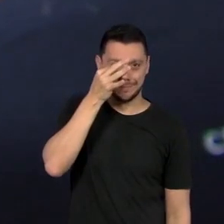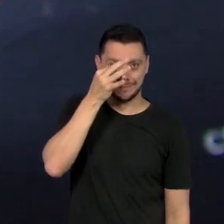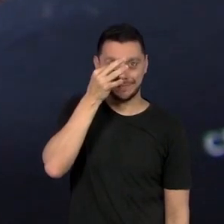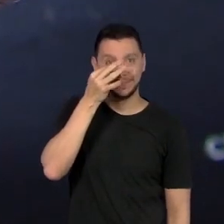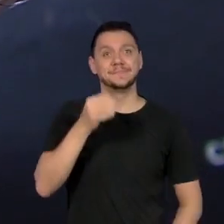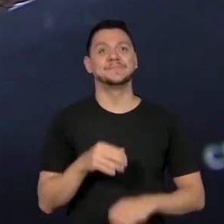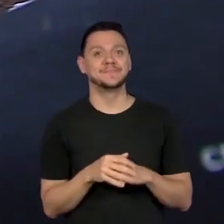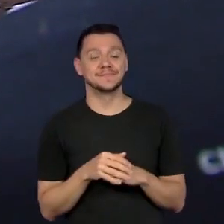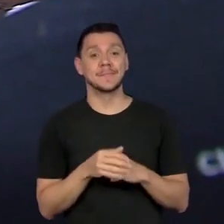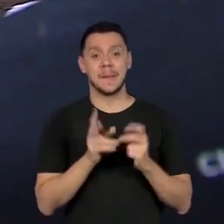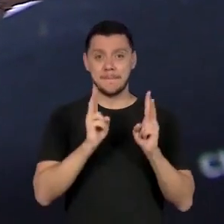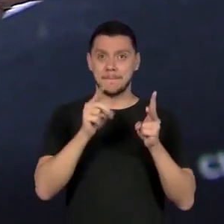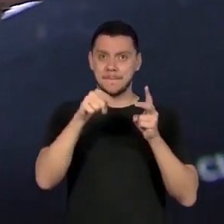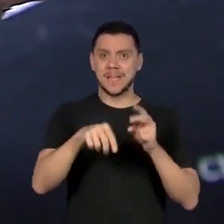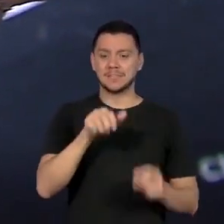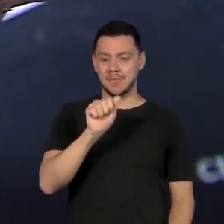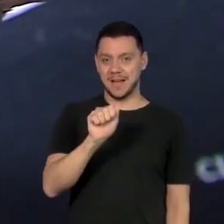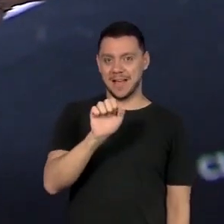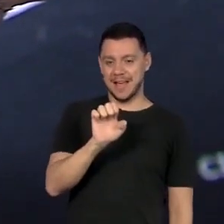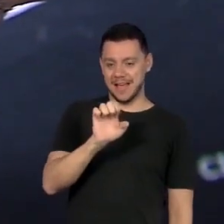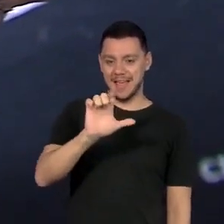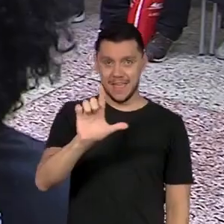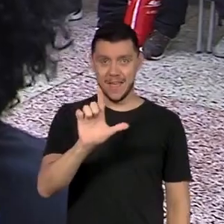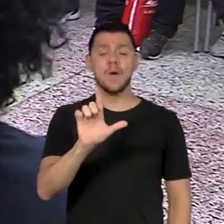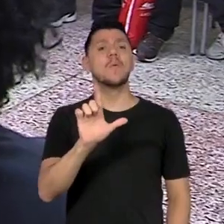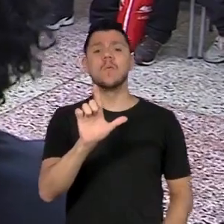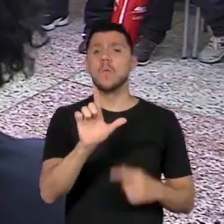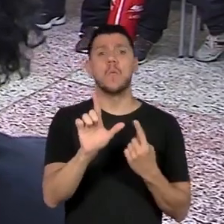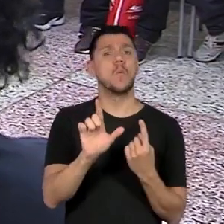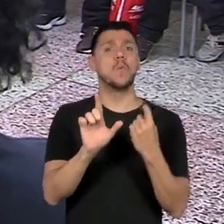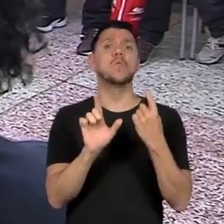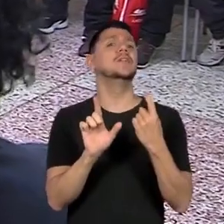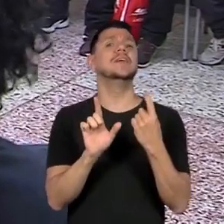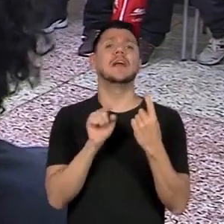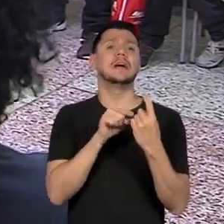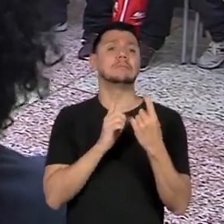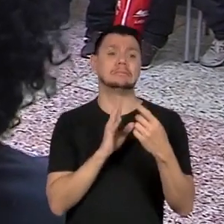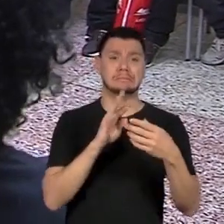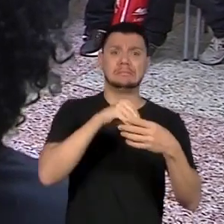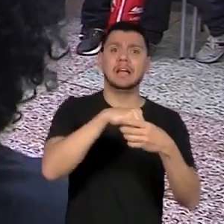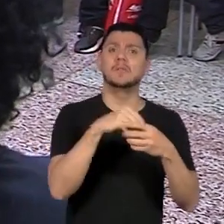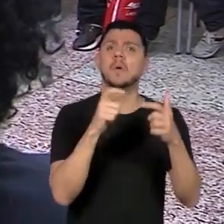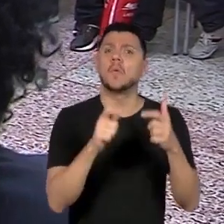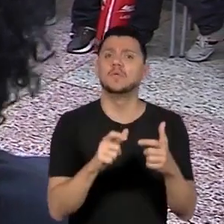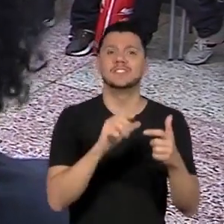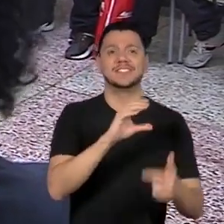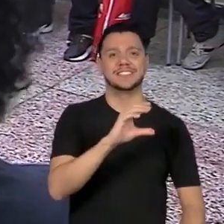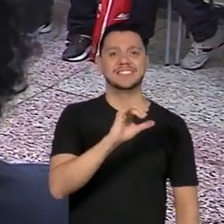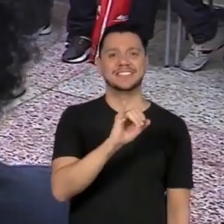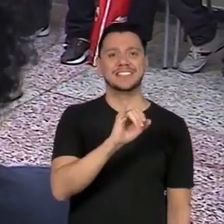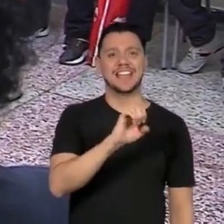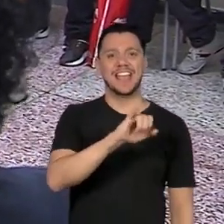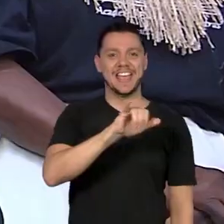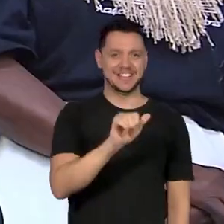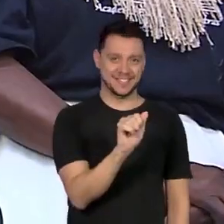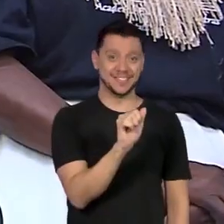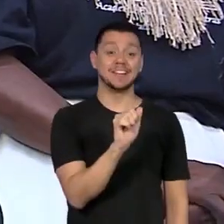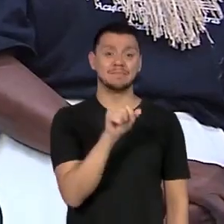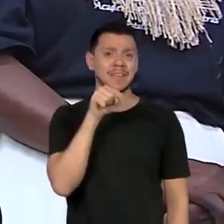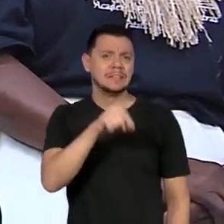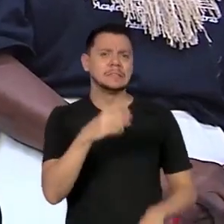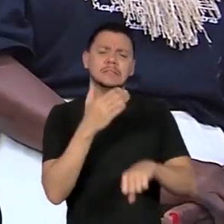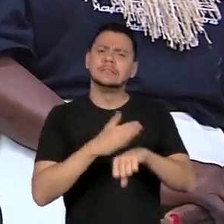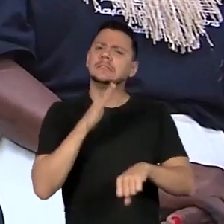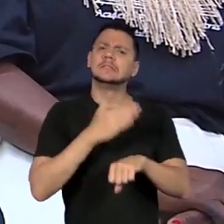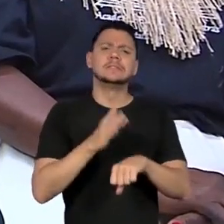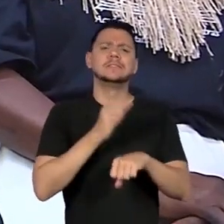a funcionar em um centro de educação de jovens e adultos. Aqui eles exercitam a liberdade de expressão